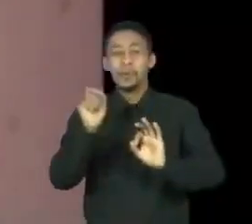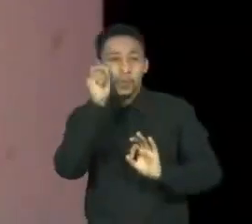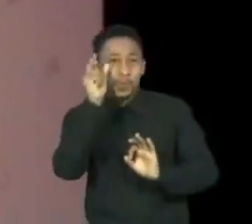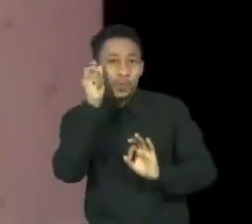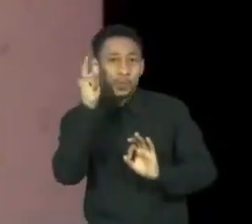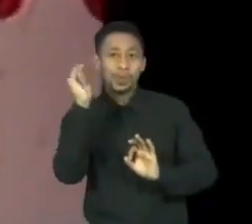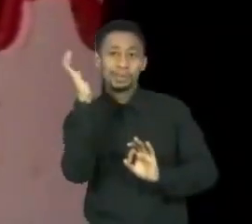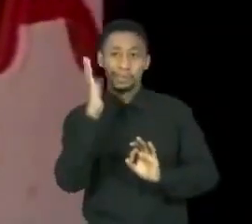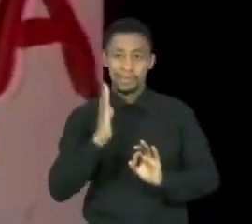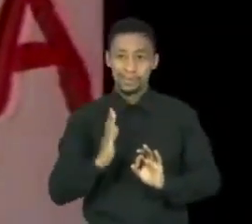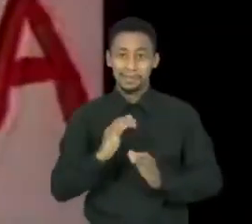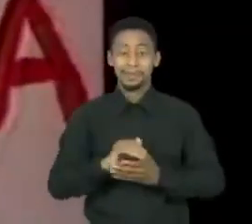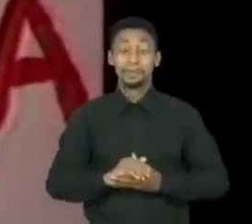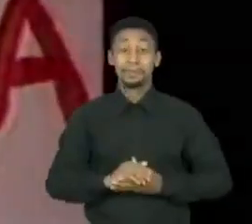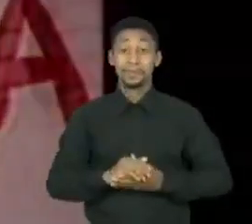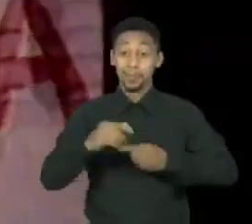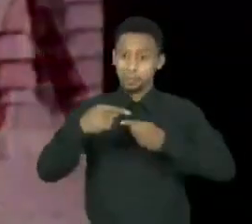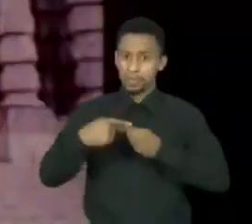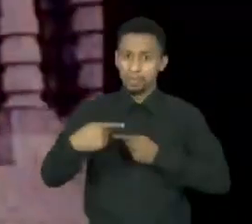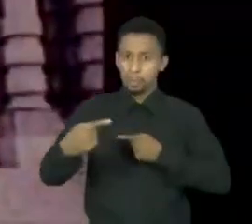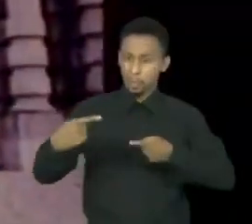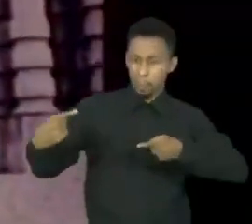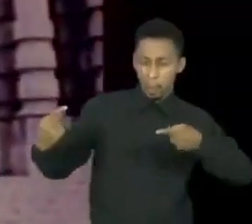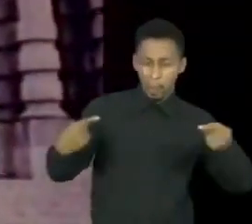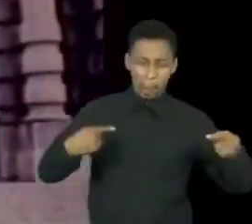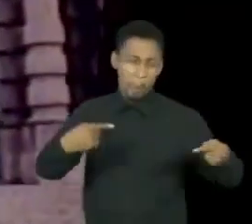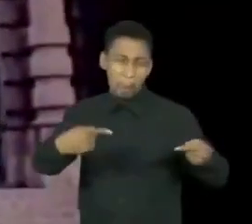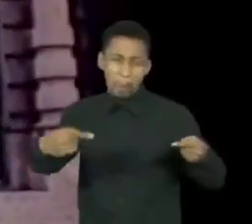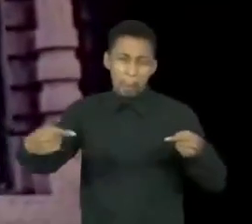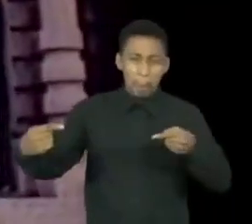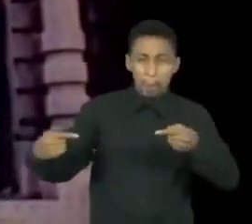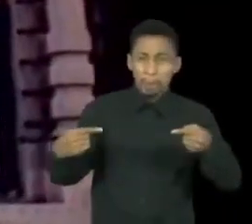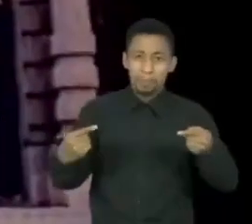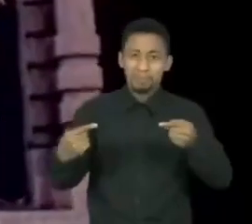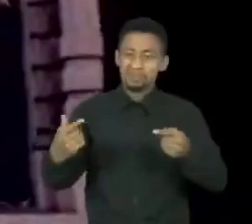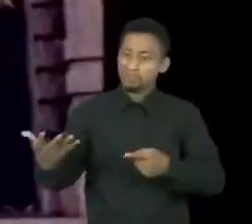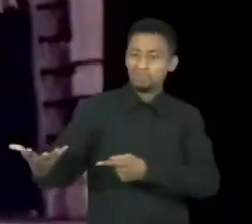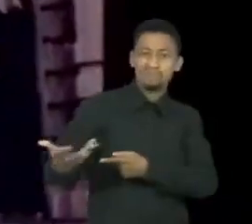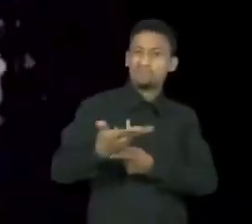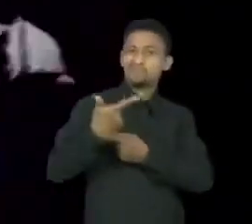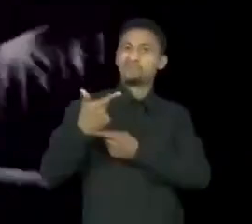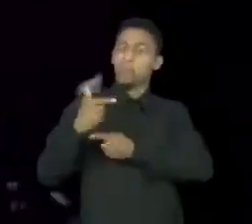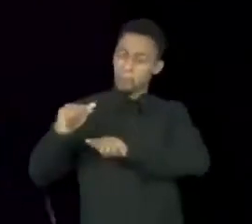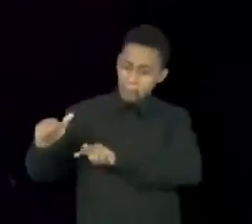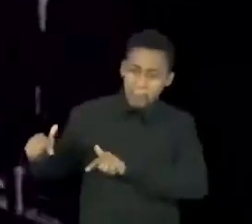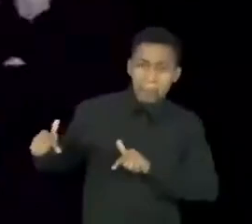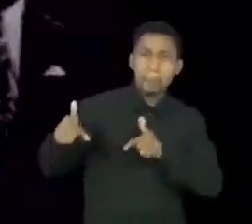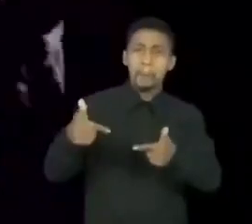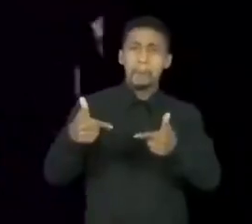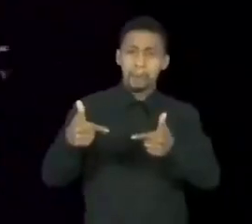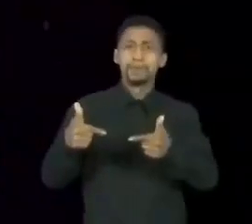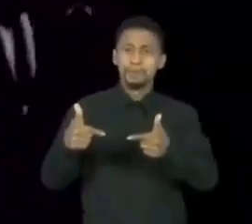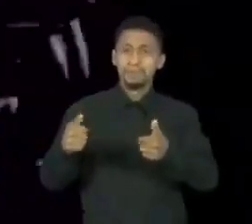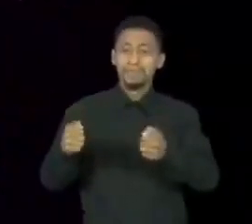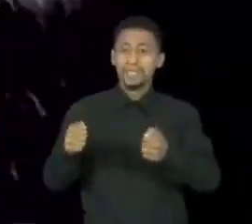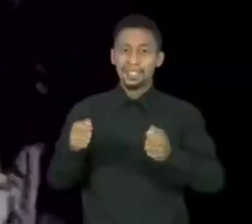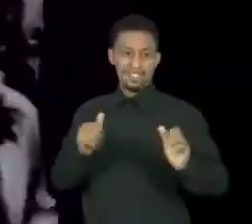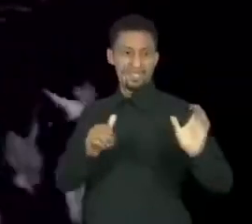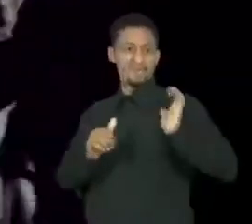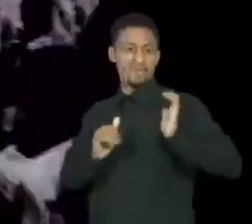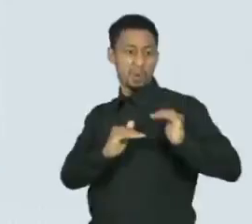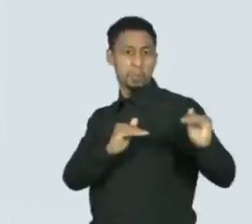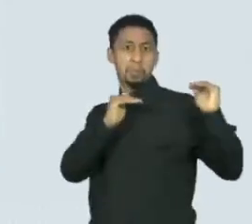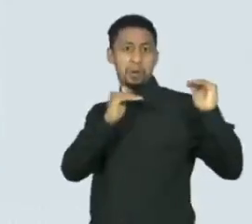Uma semana de escândalos literários e artísticos capaz de meter os estribos na barriga da burguesia